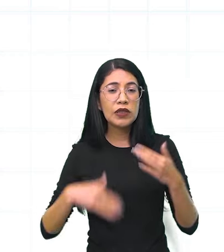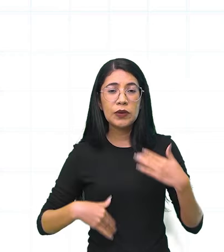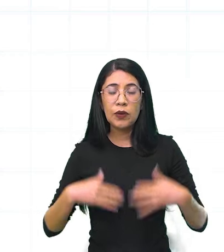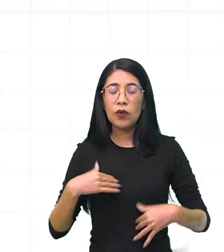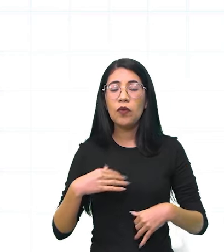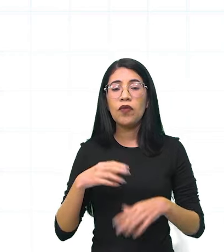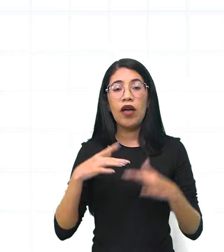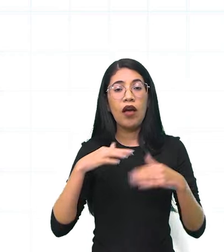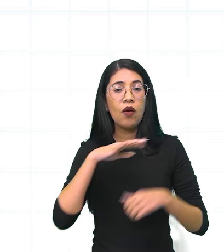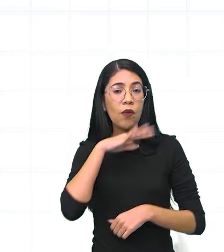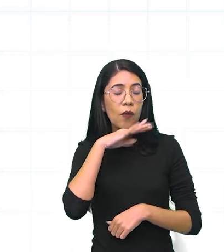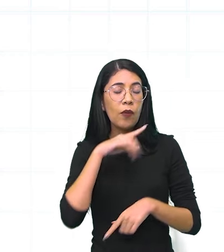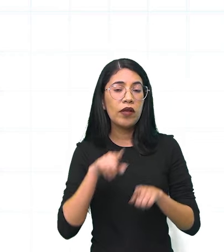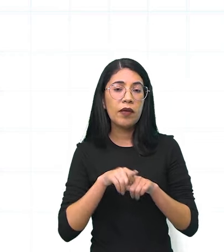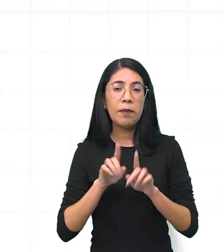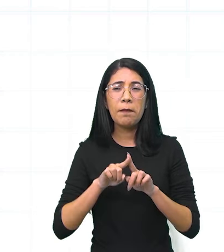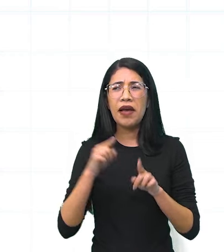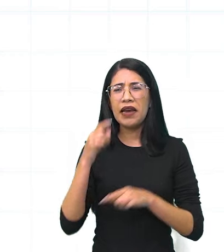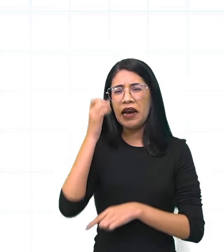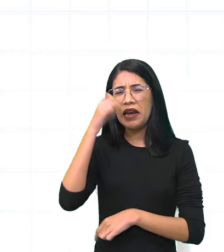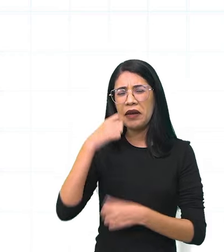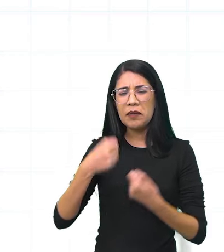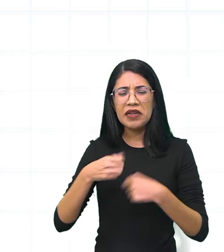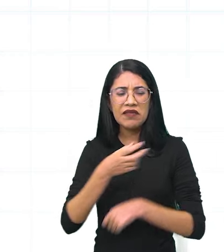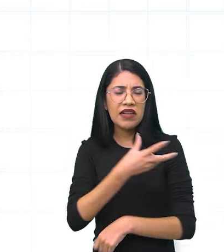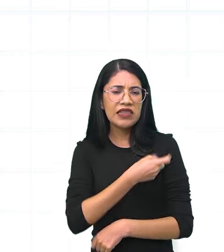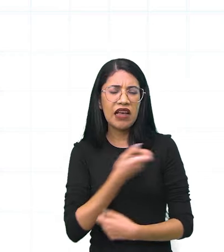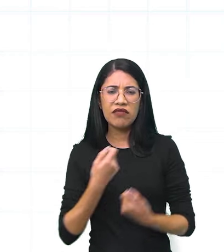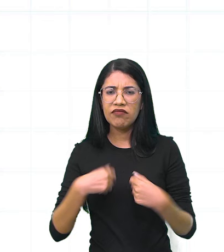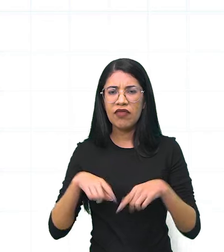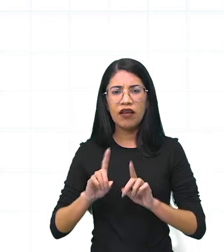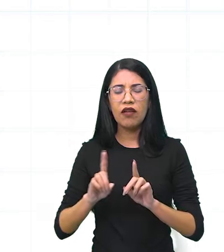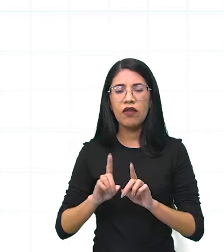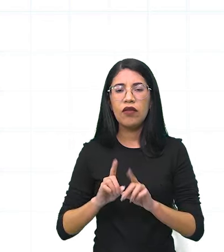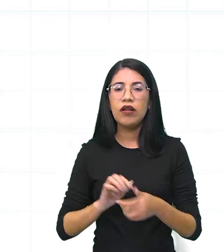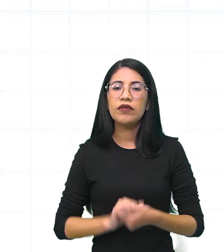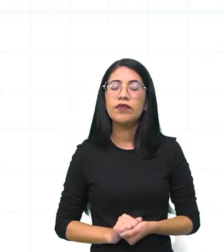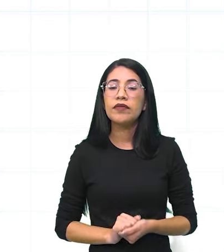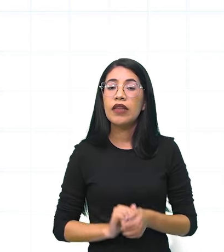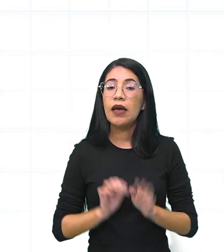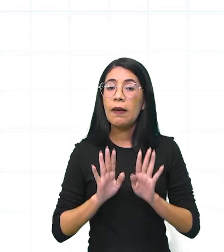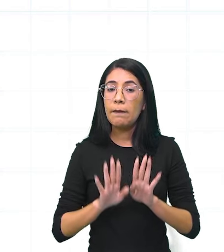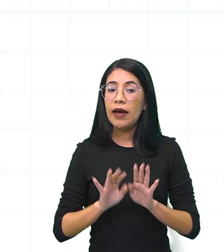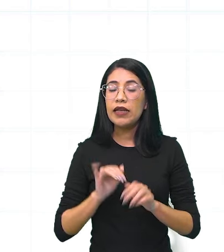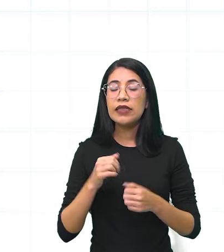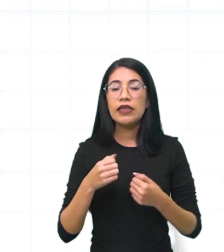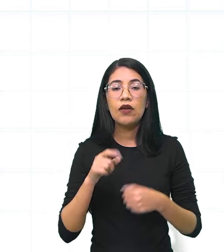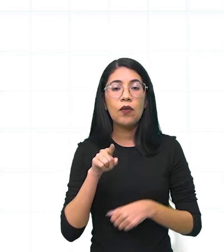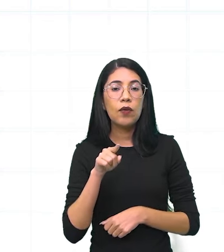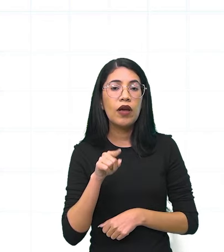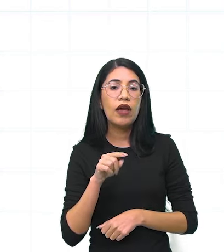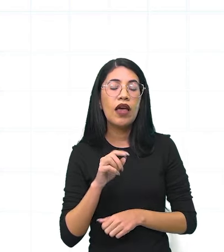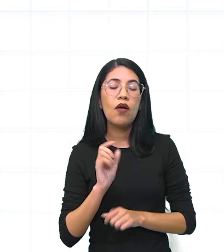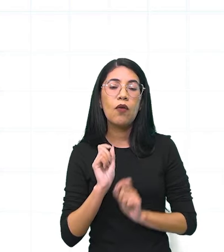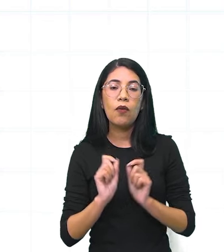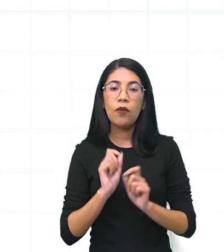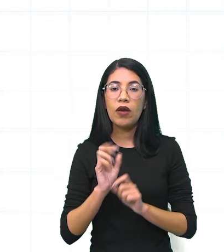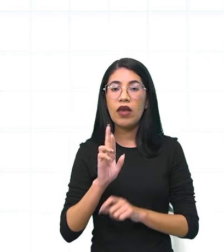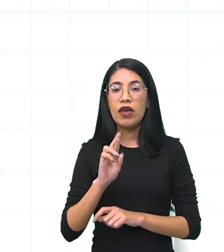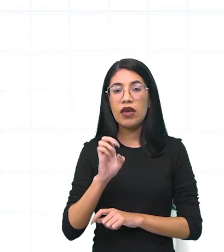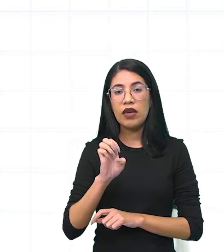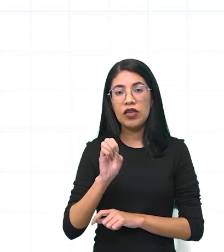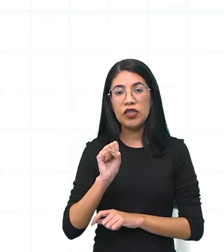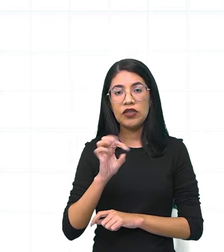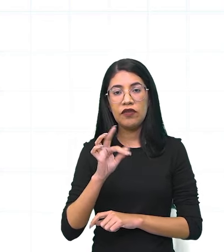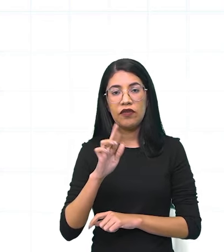tá? Então, quando a pensa assim, ah, mas é gripe, pra que eu vou me vacinar com a gripe? Se a gente vive gripada, eu nunca morri. Não. O você tem, provavelmente, é